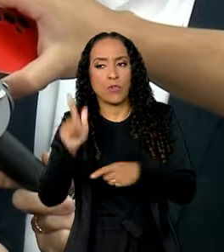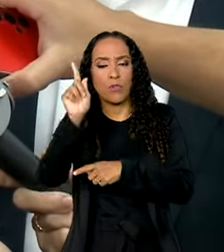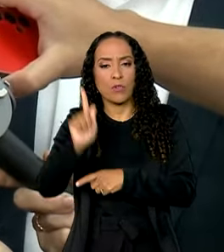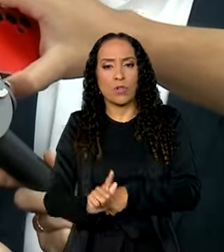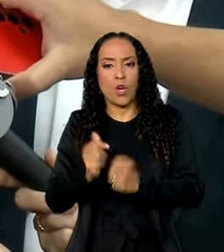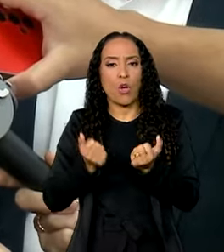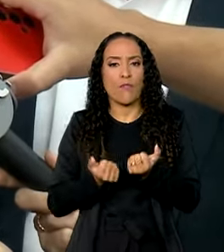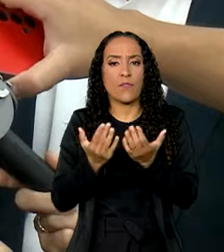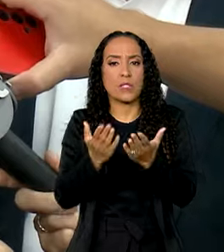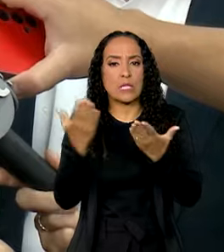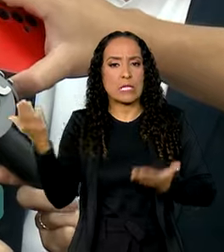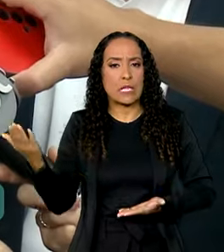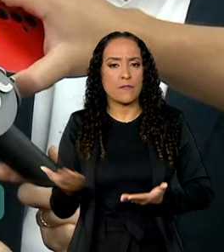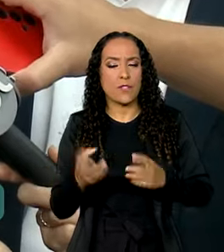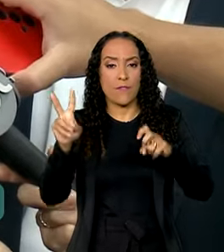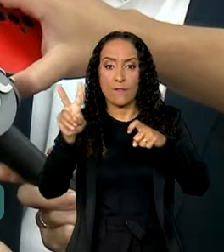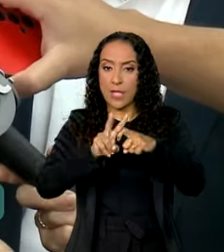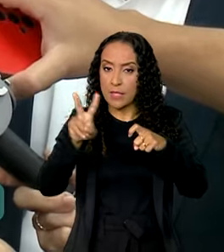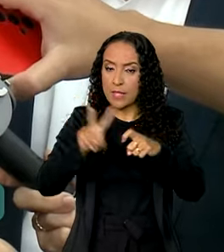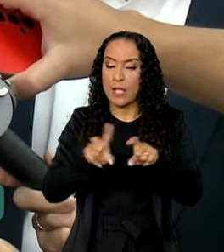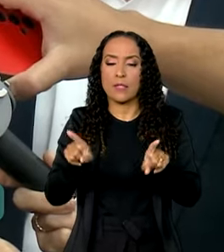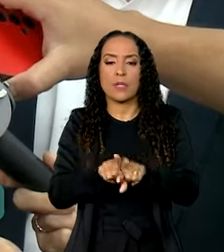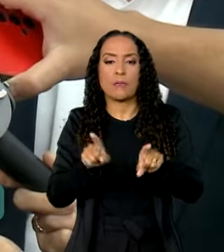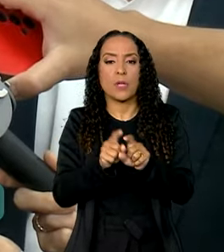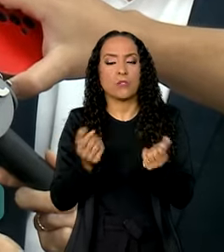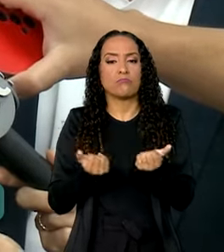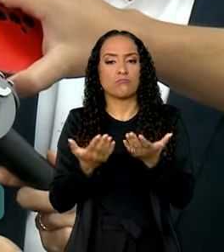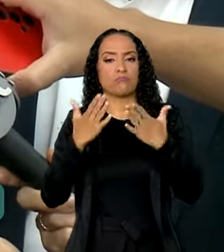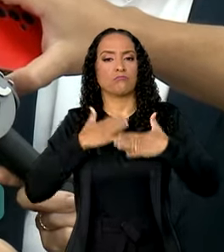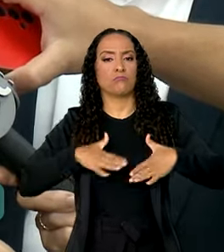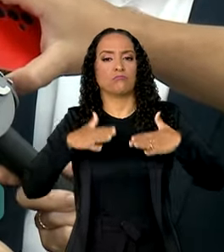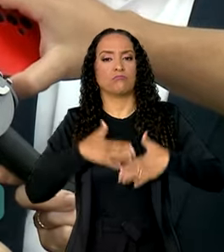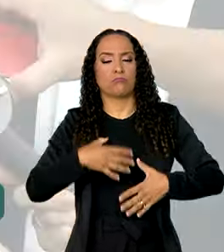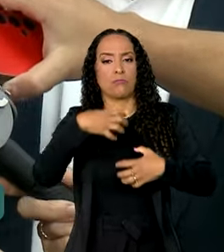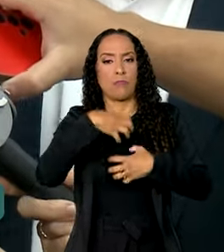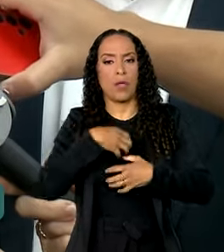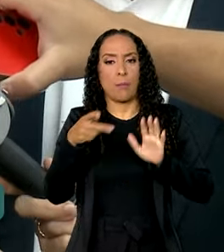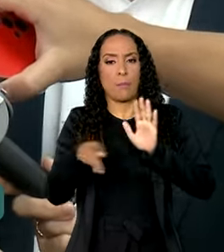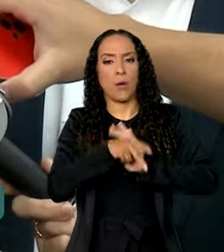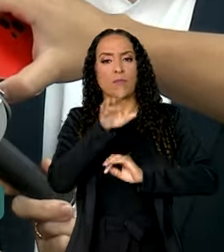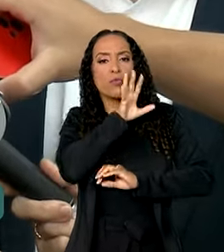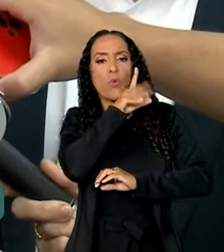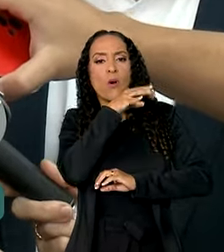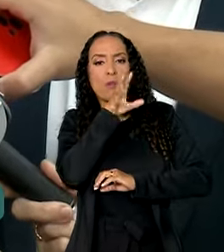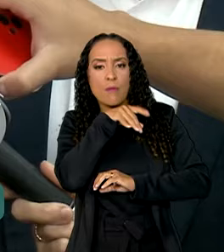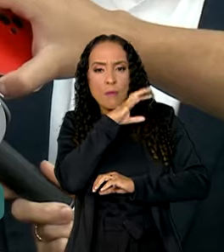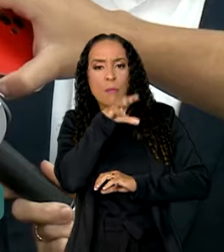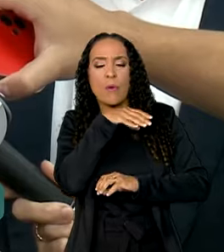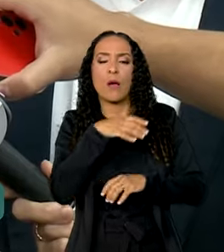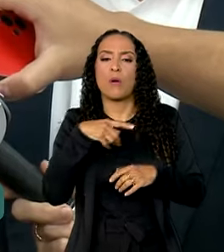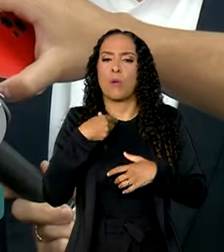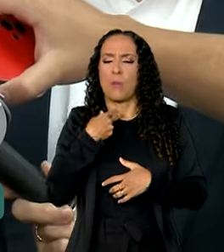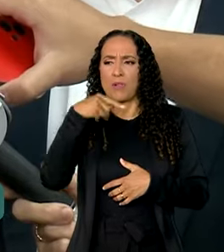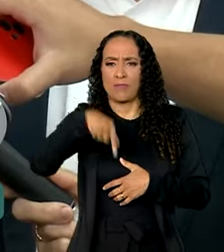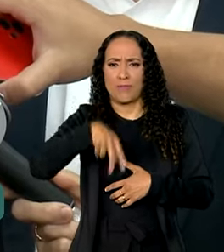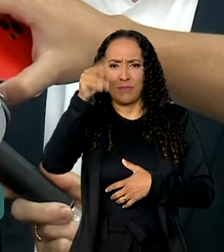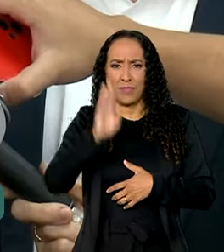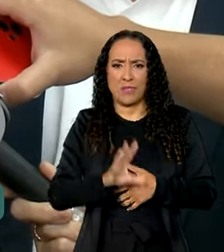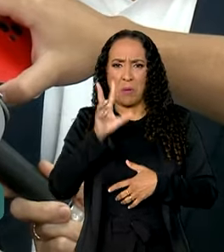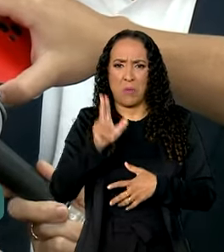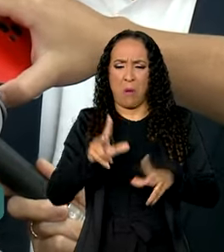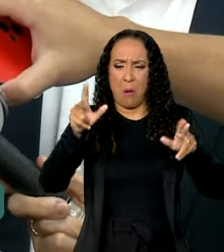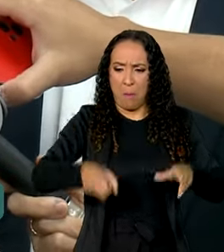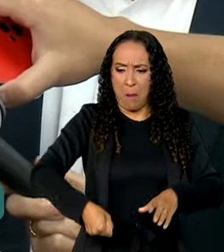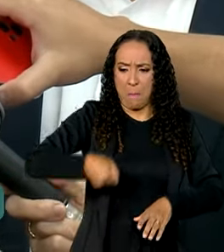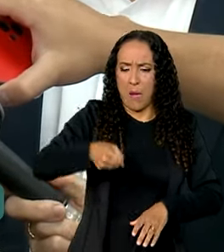oferecendo um serviço veterinário, oferecendo conforto para o bem-estar animal. O animal não pode ser visto no Brasil como bagagem.